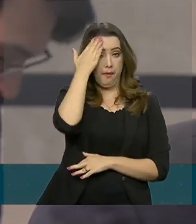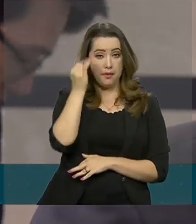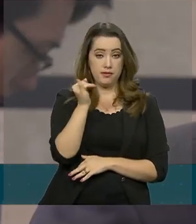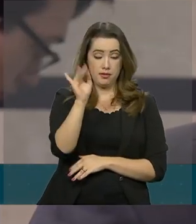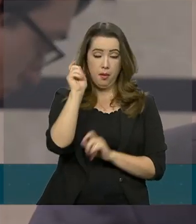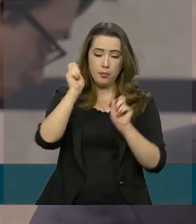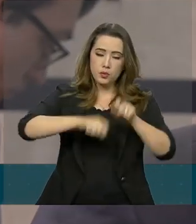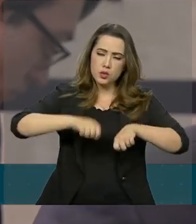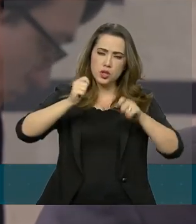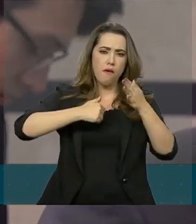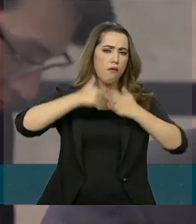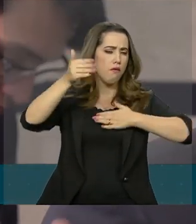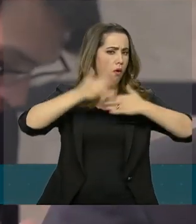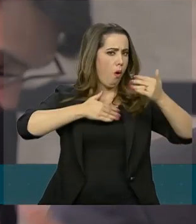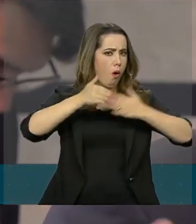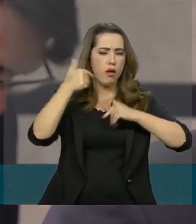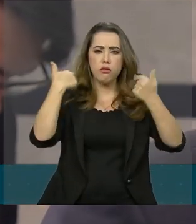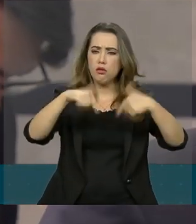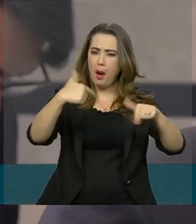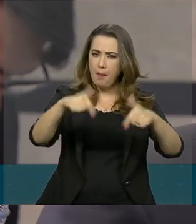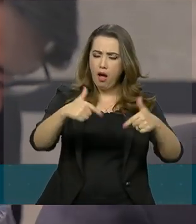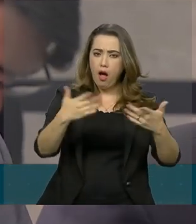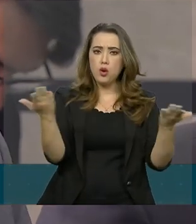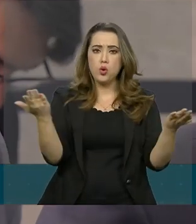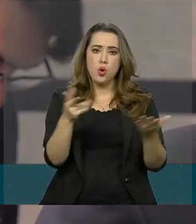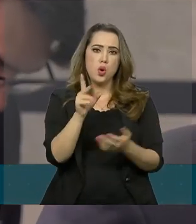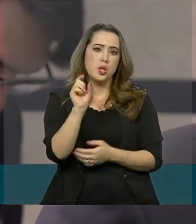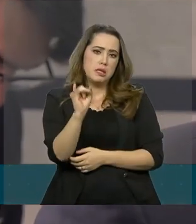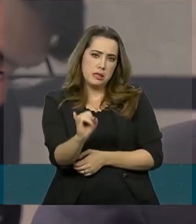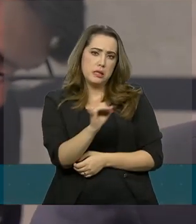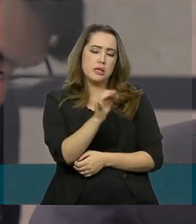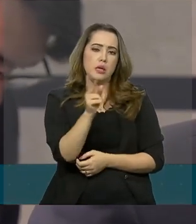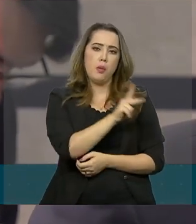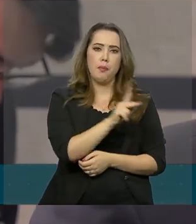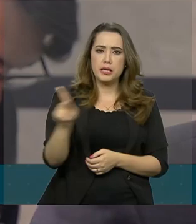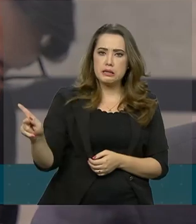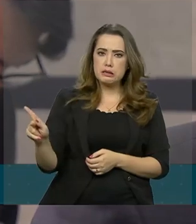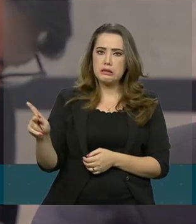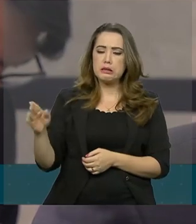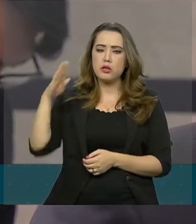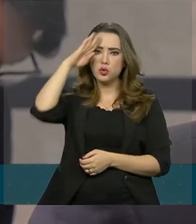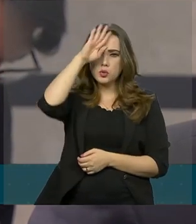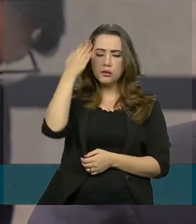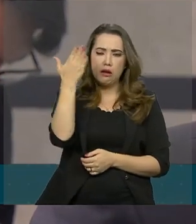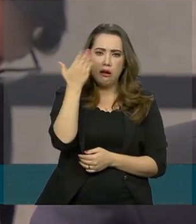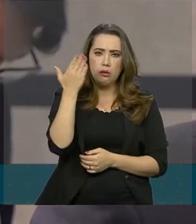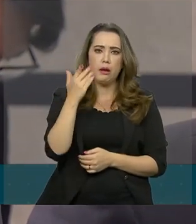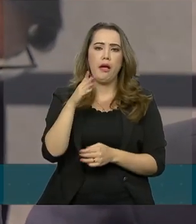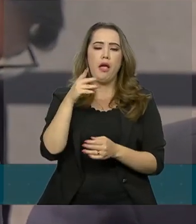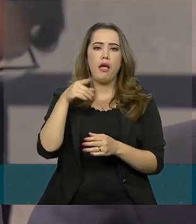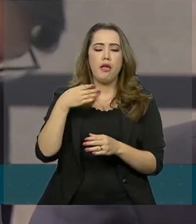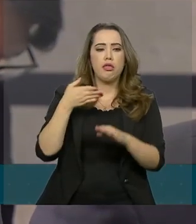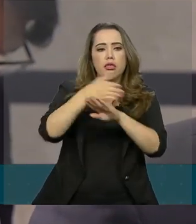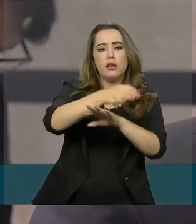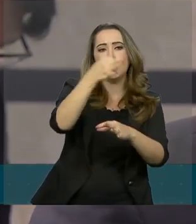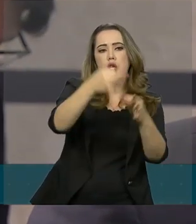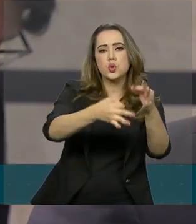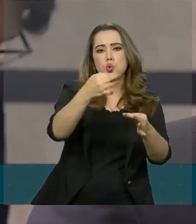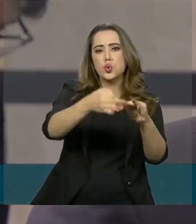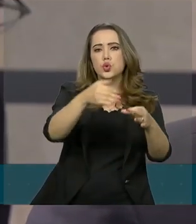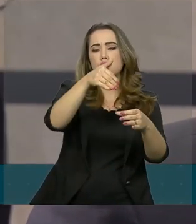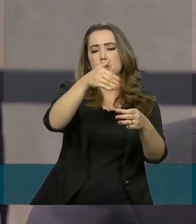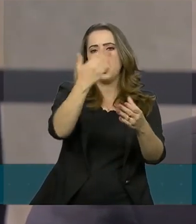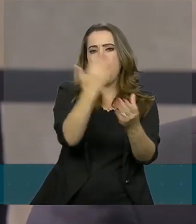medida, se o presidente pretende tomar alguma medida judicial, ou se encontra o governador da Bahia por ter se negado a fornecer